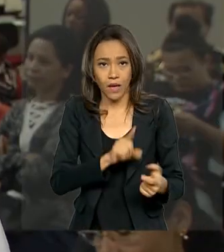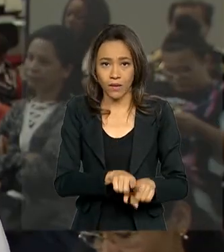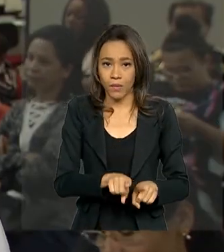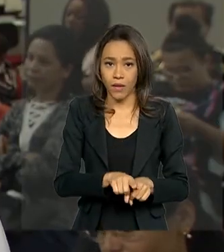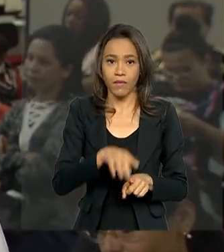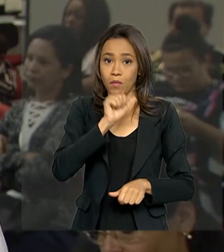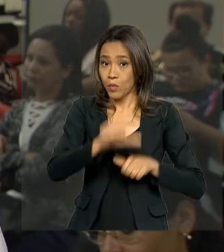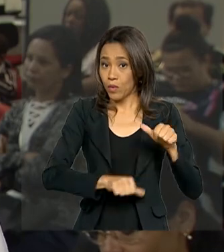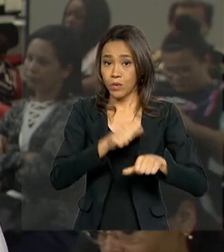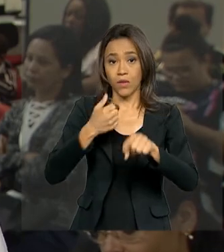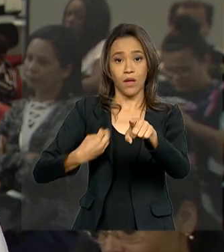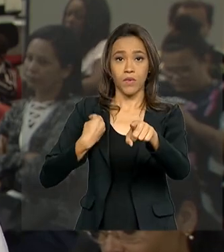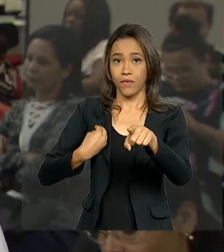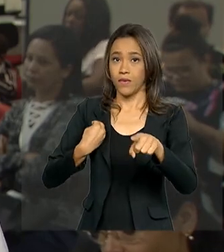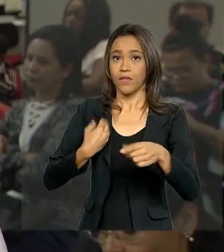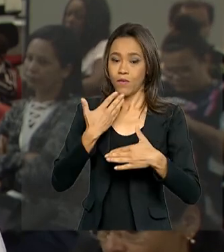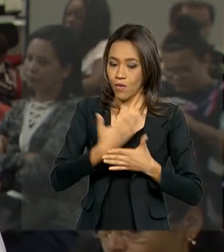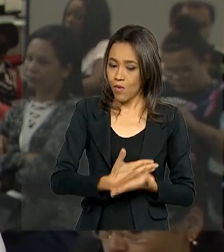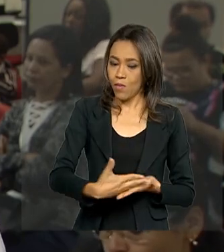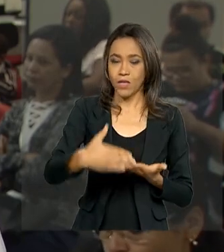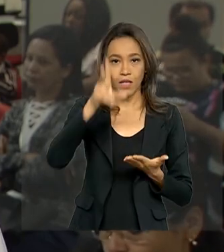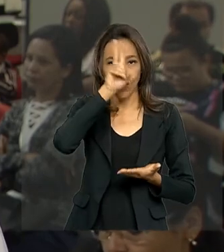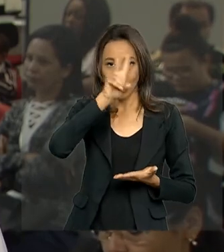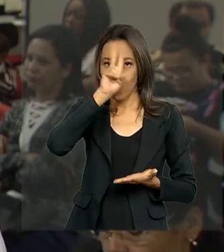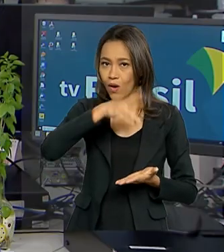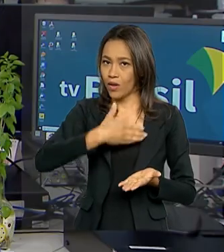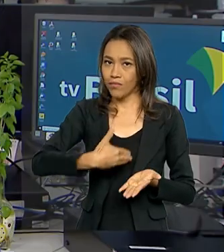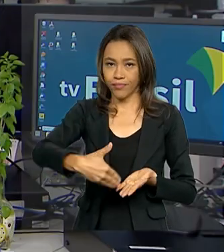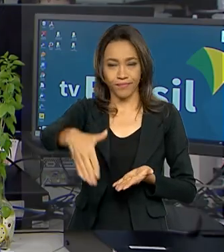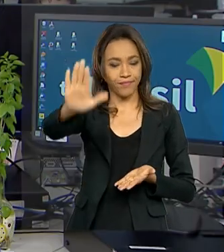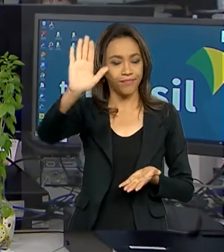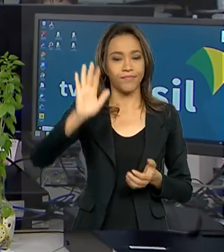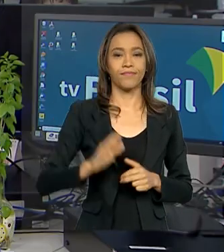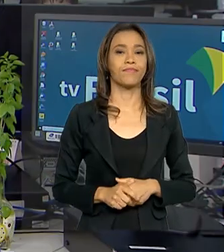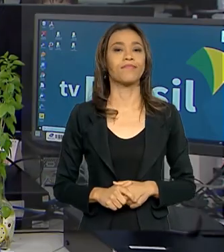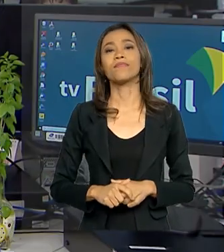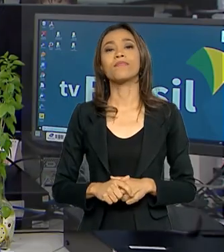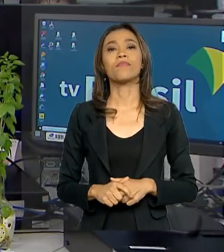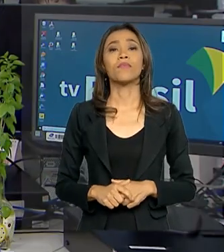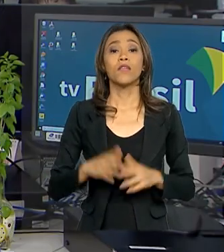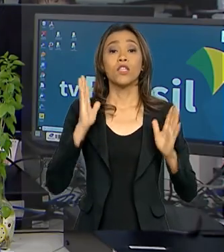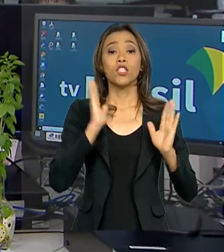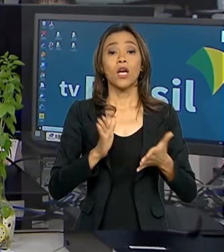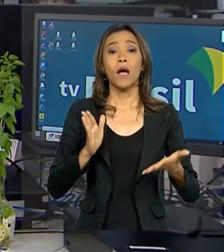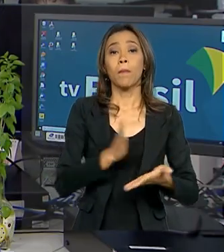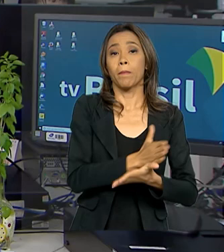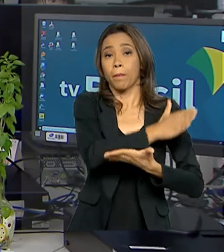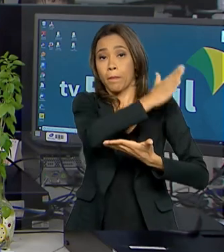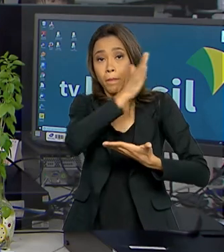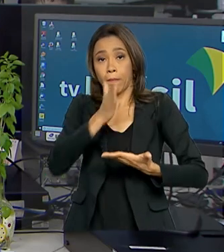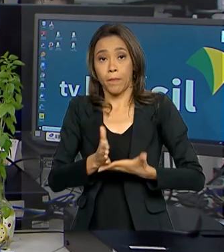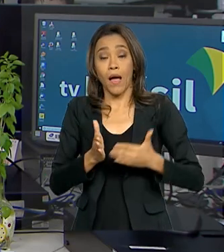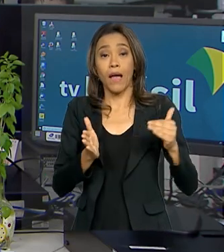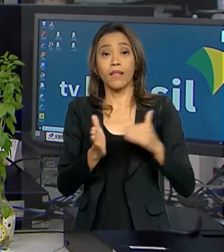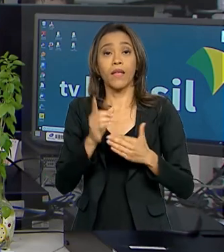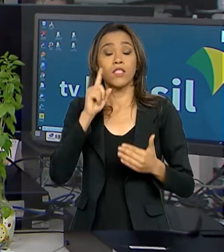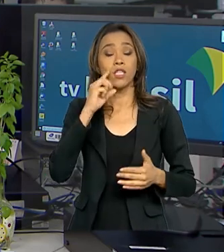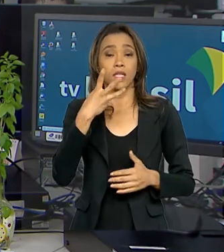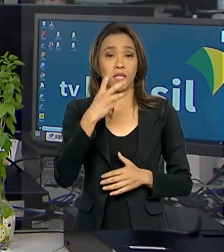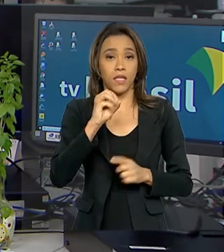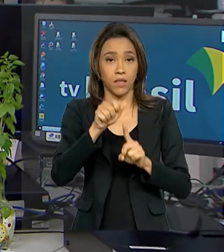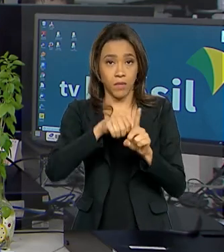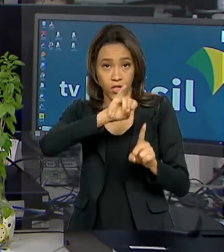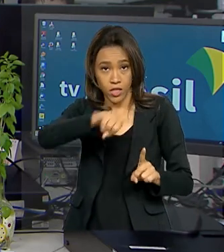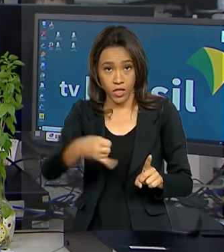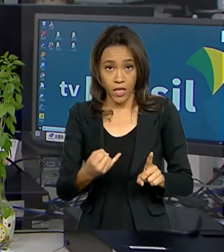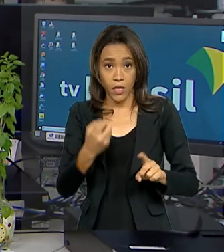toda a minha vida, começo a fazer minha história, minha trajetória. Foram prorrogadas até o dia 30 de janeiro as inscrições para o